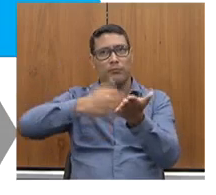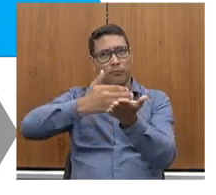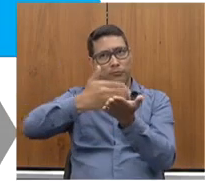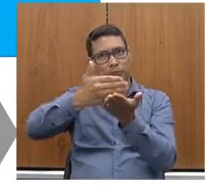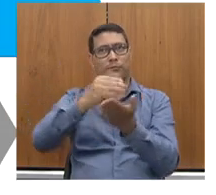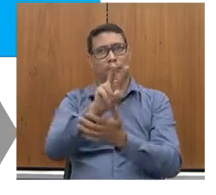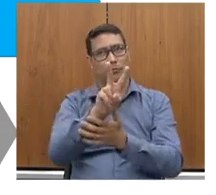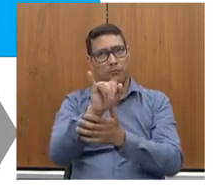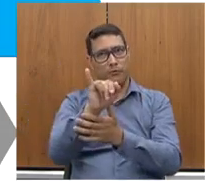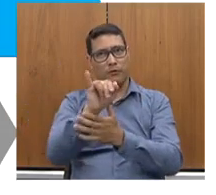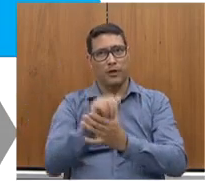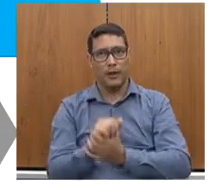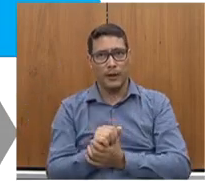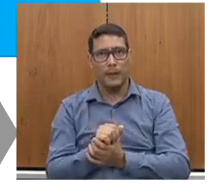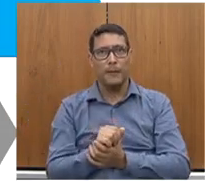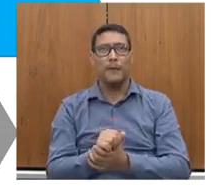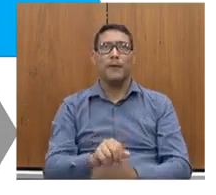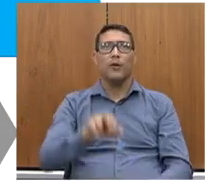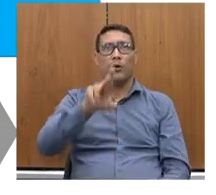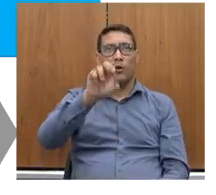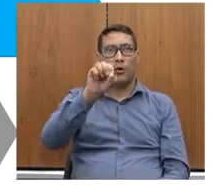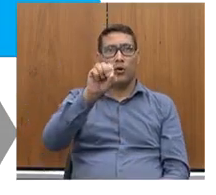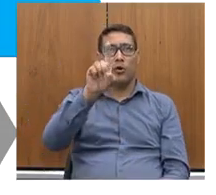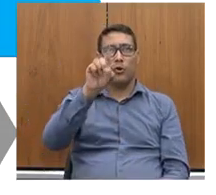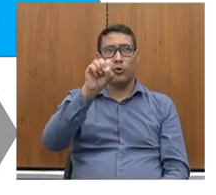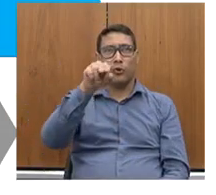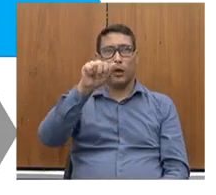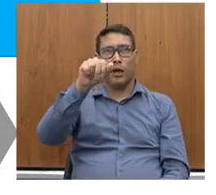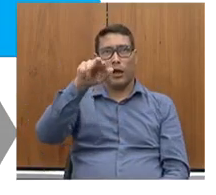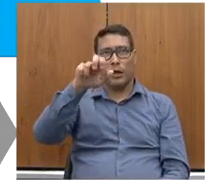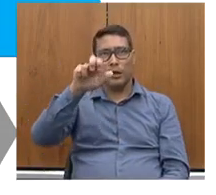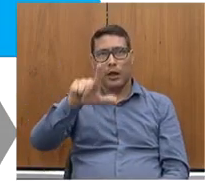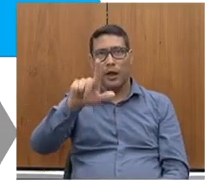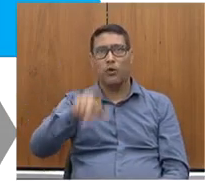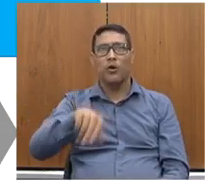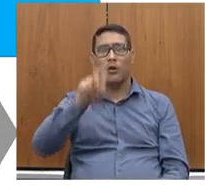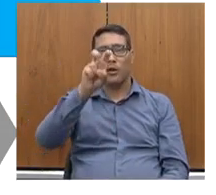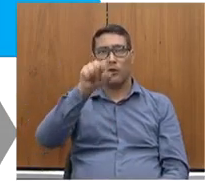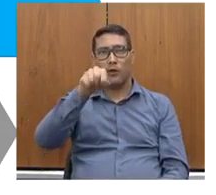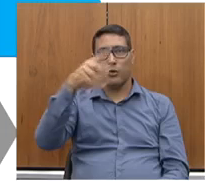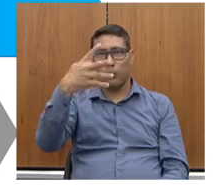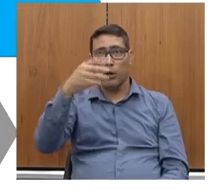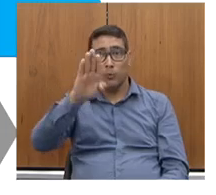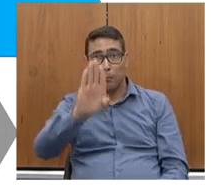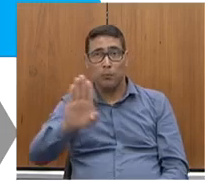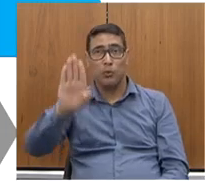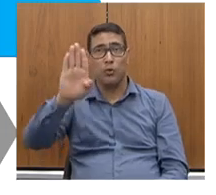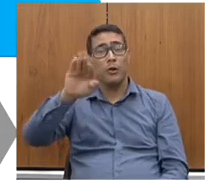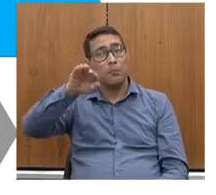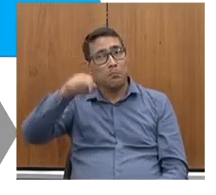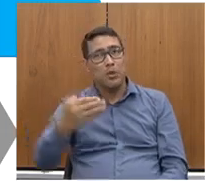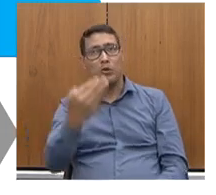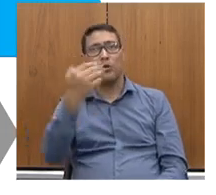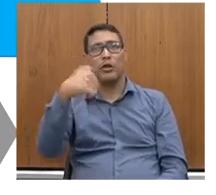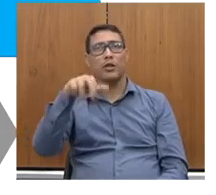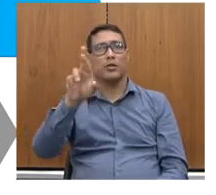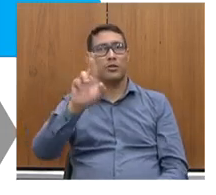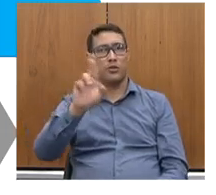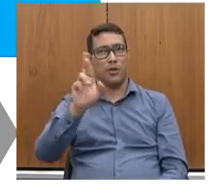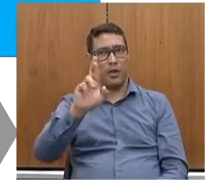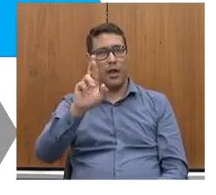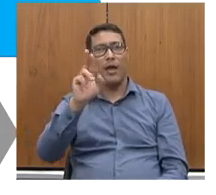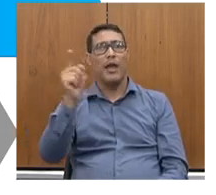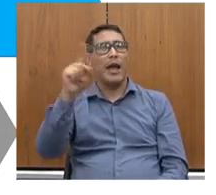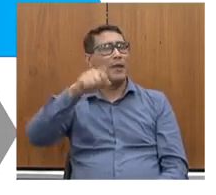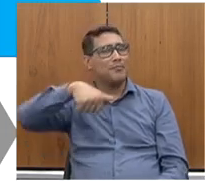do Rodoanel Metropolitano, estamos falando aí de 5,4 bilhões de reais, a maior concessão rodoviária da